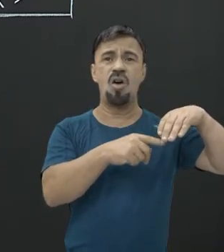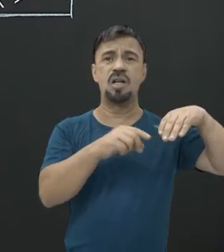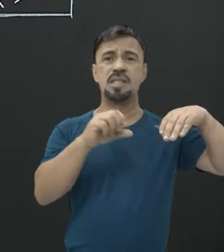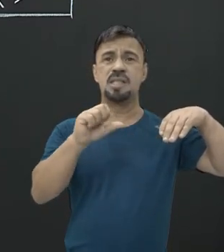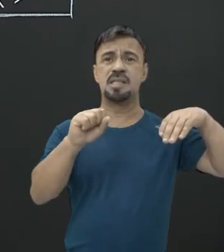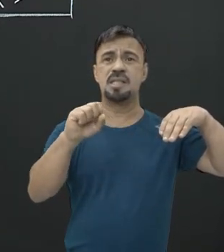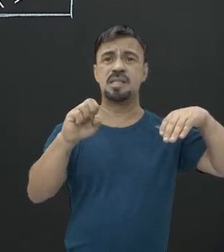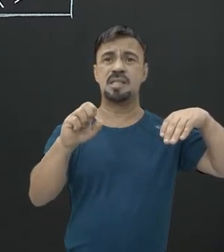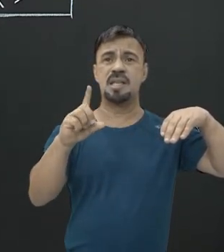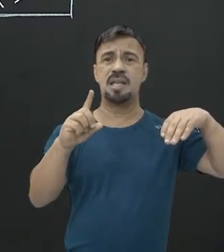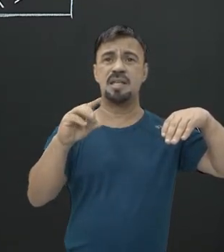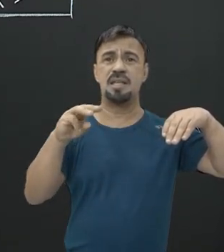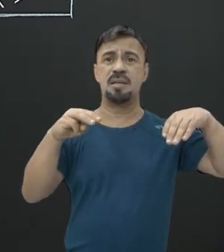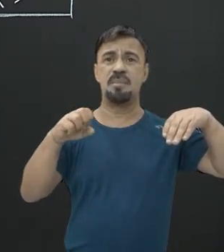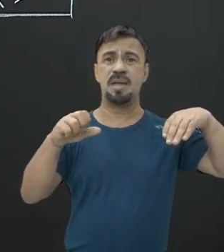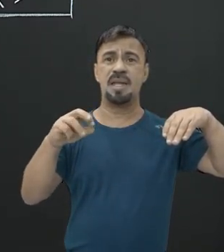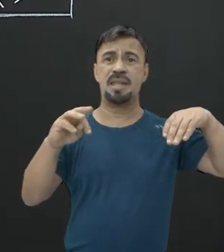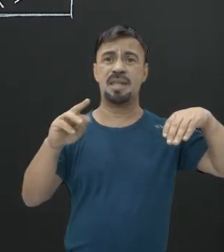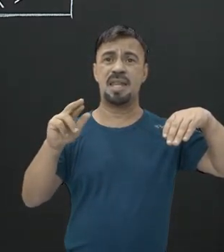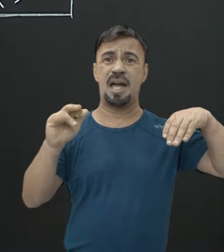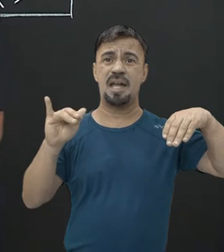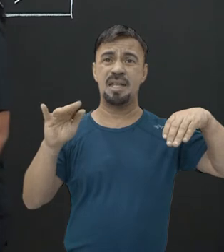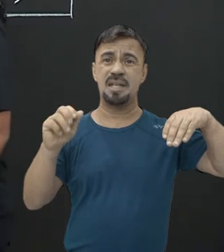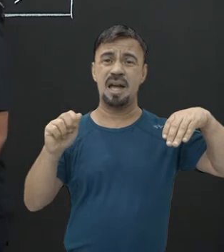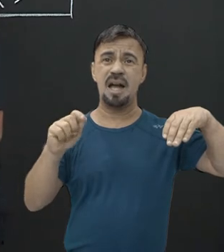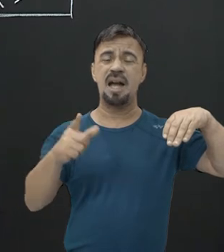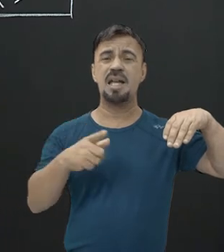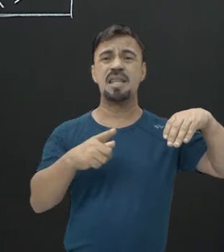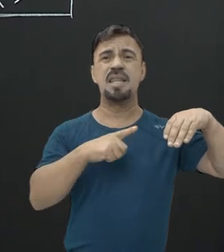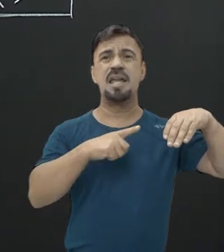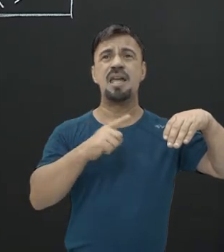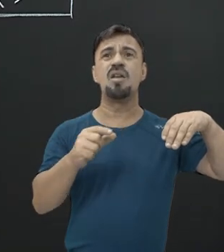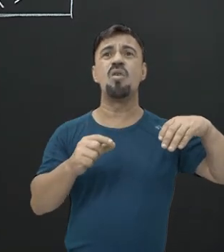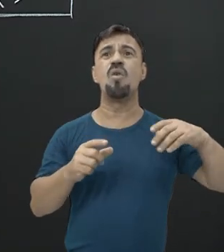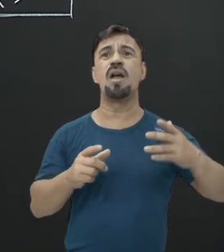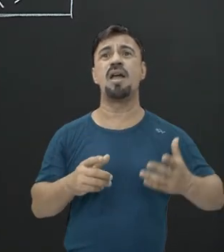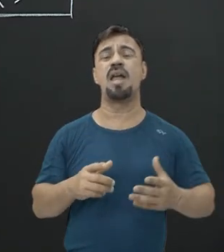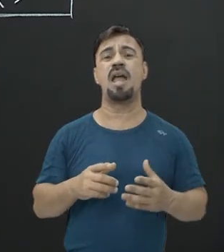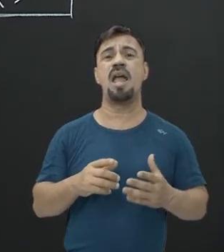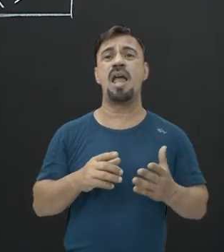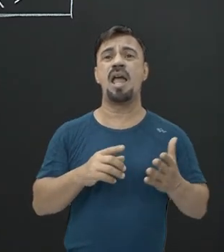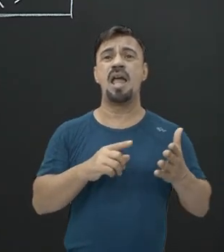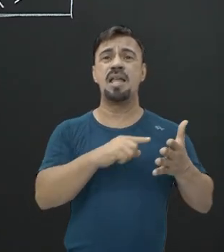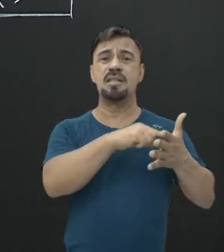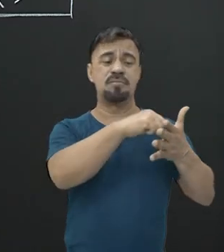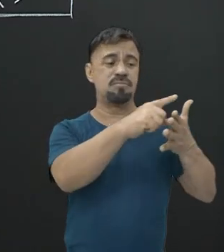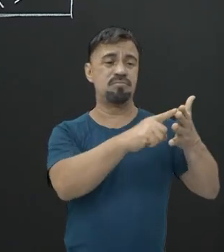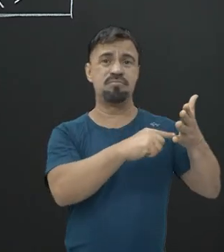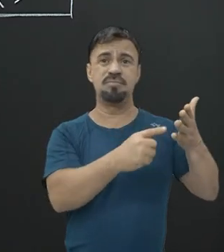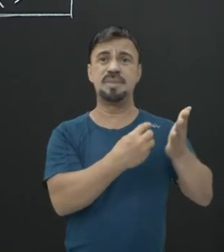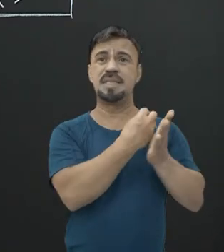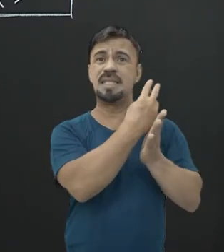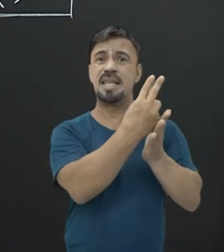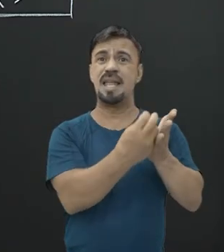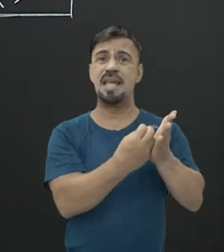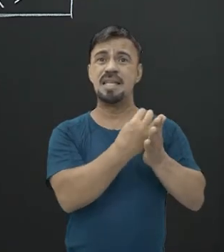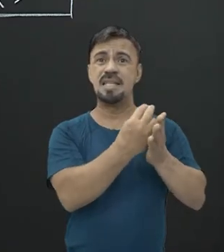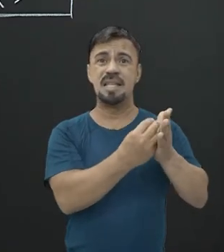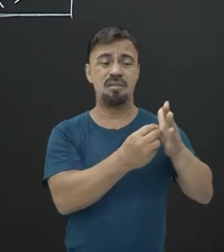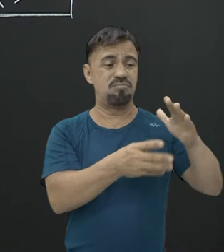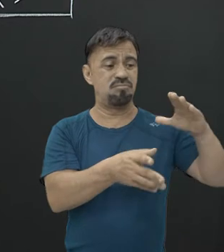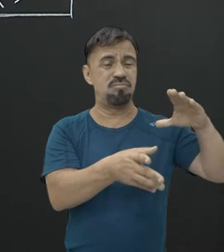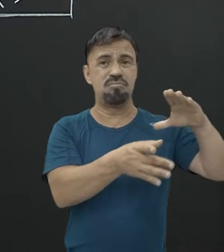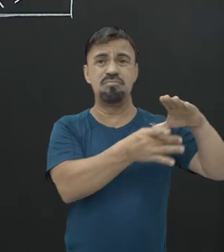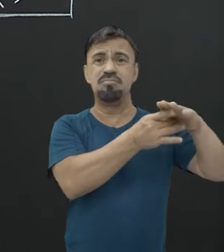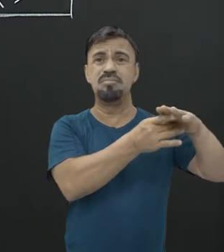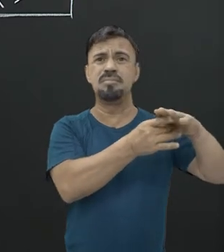Então, a gente vai achar, como aqui, marcas, a estrutura, esqueleto preservado ali. Você vai pensar,